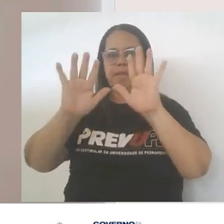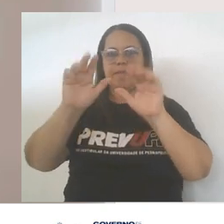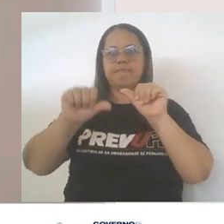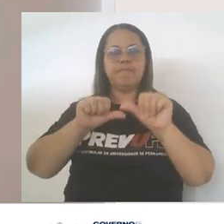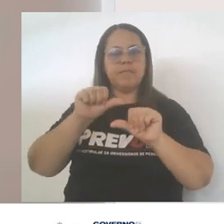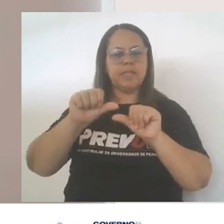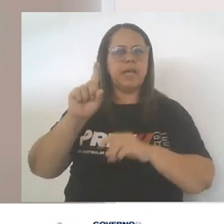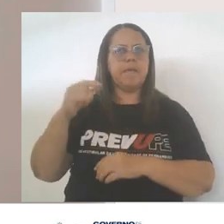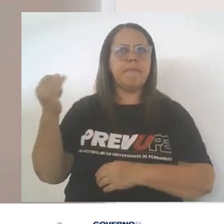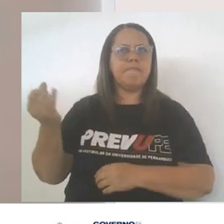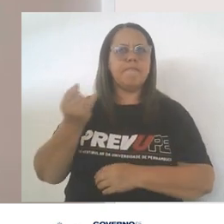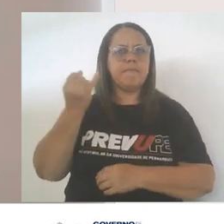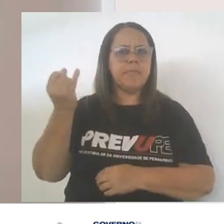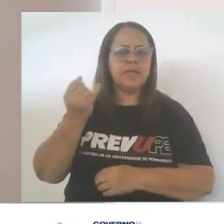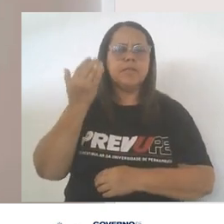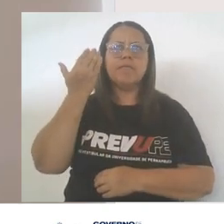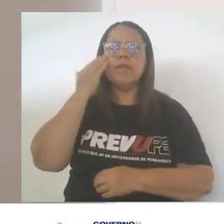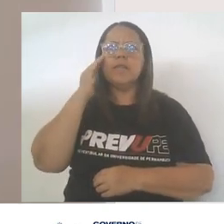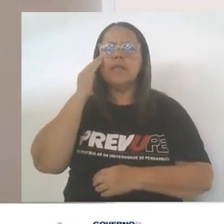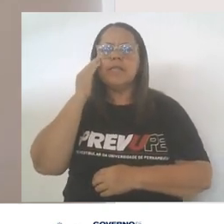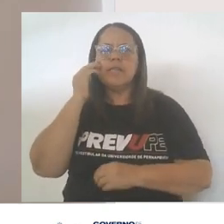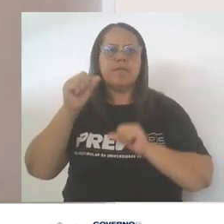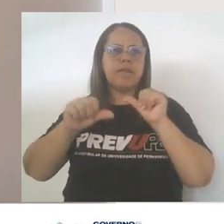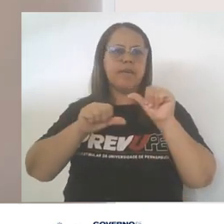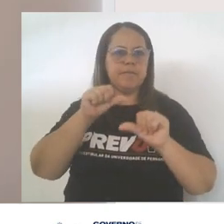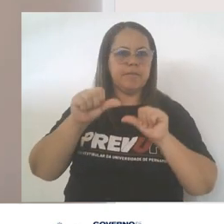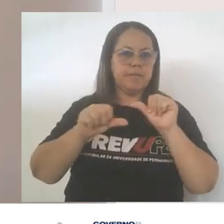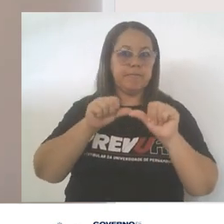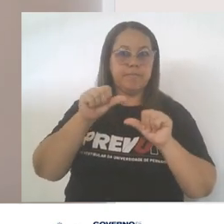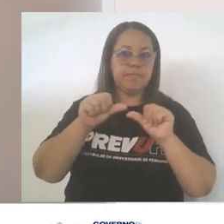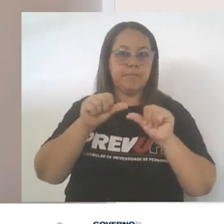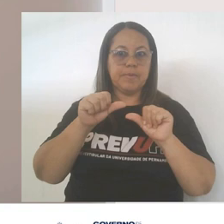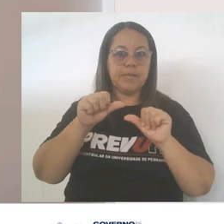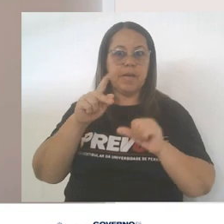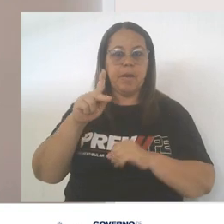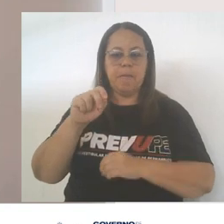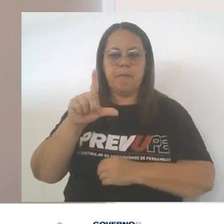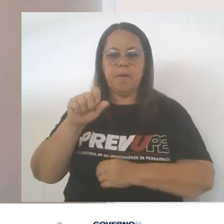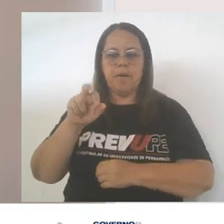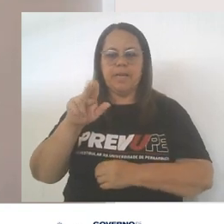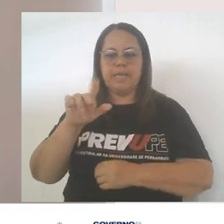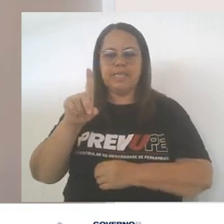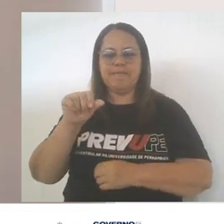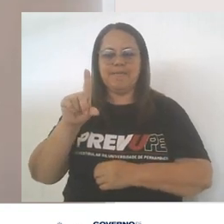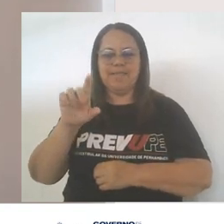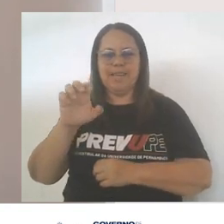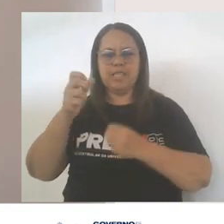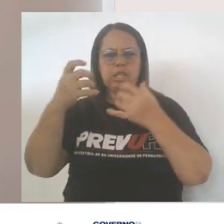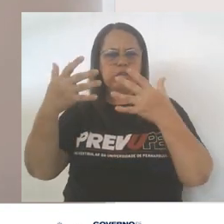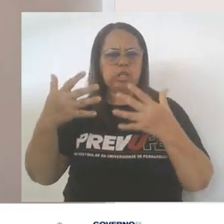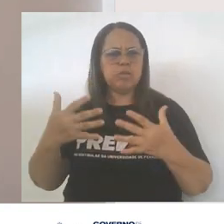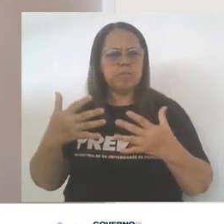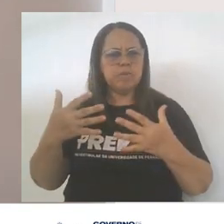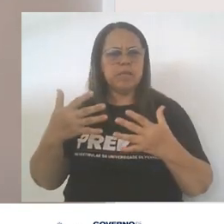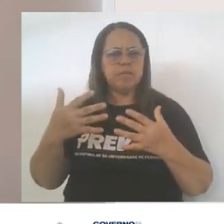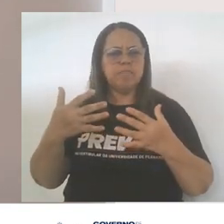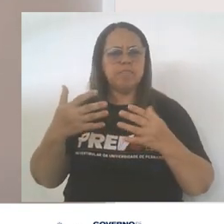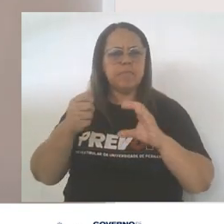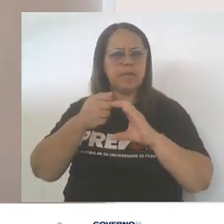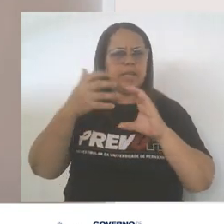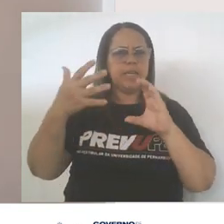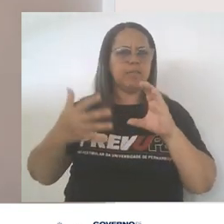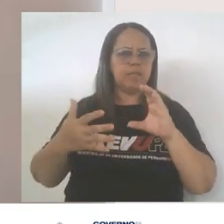compreensão de mecanismos de reação. A polaridade das substâncias explica muitos aspectos de seu comportamento,